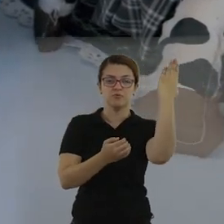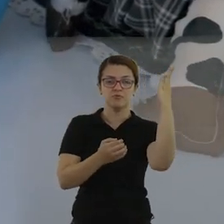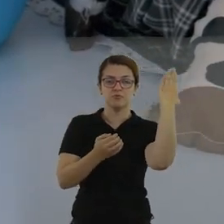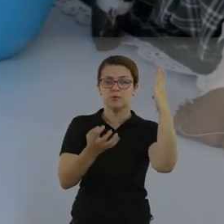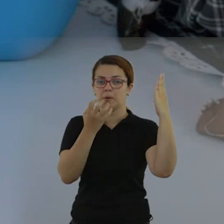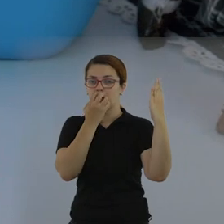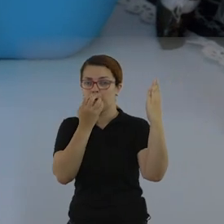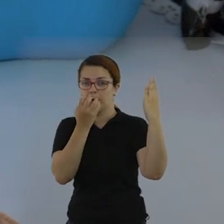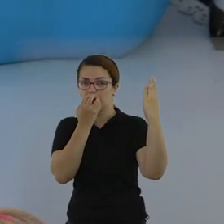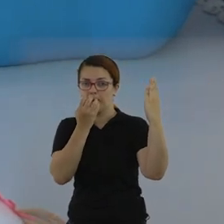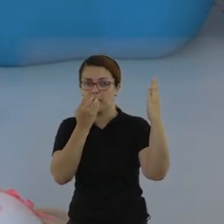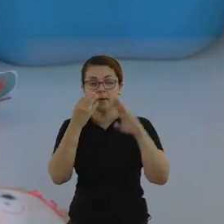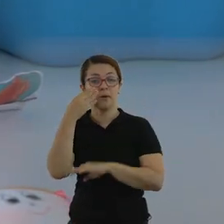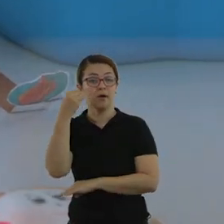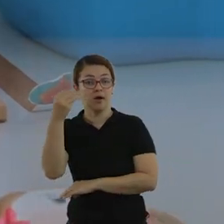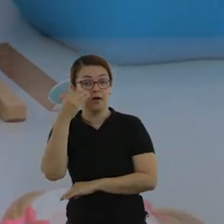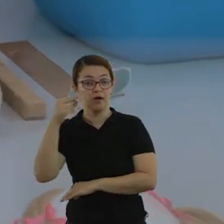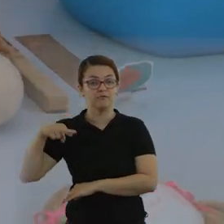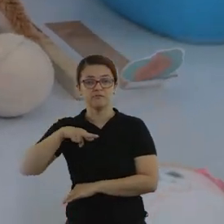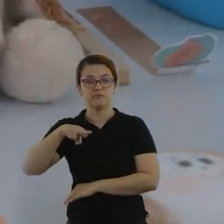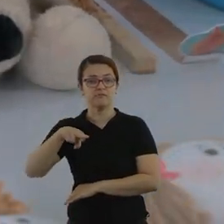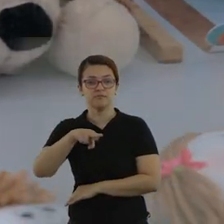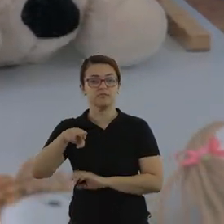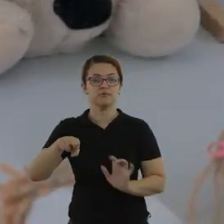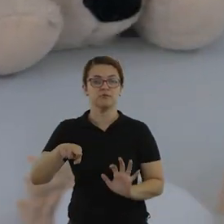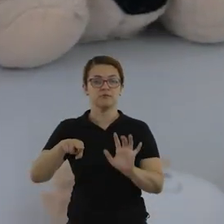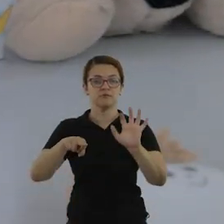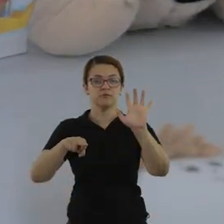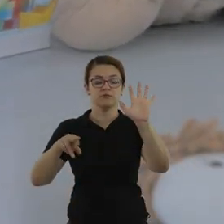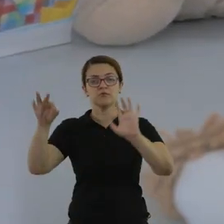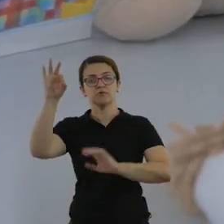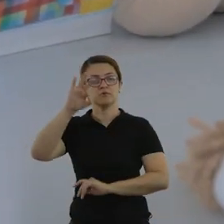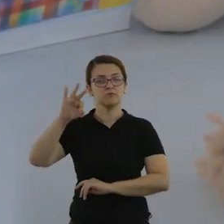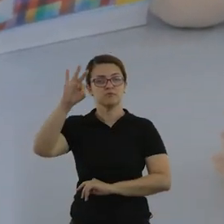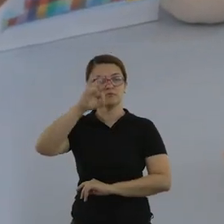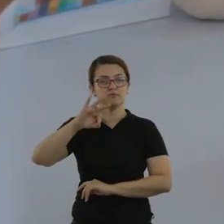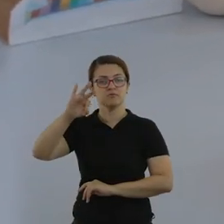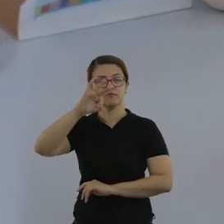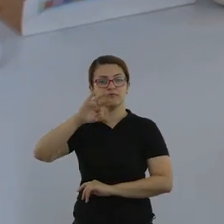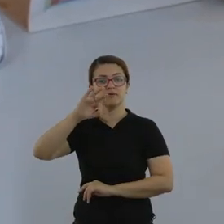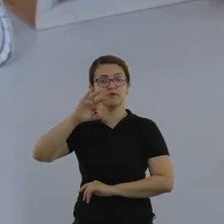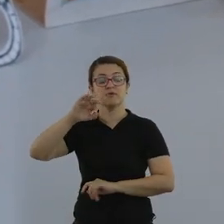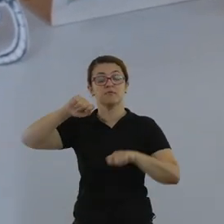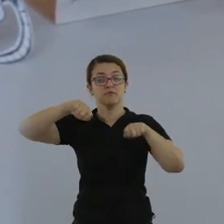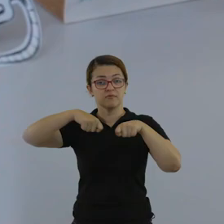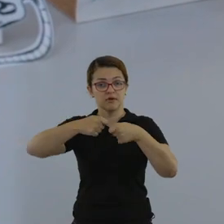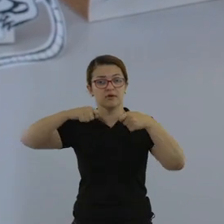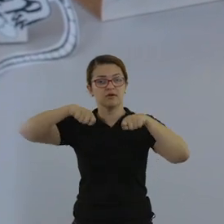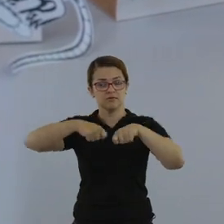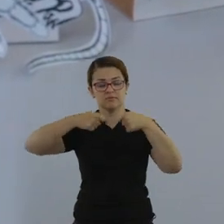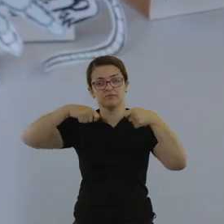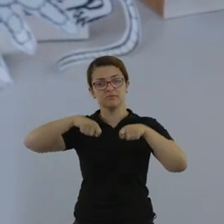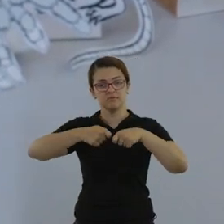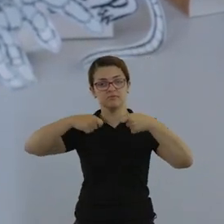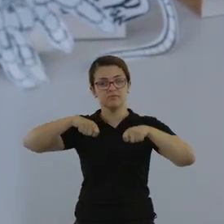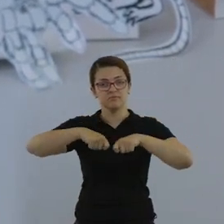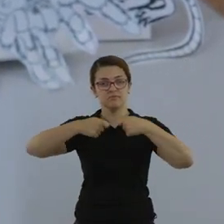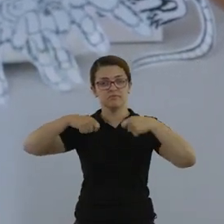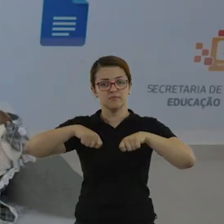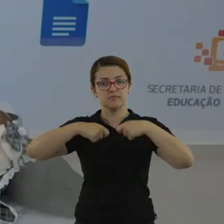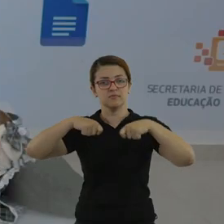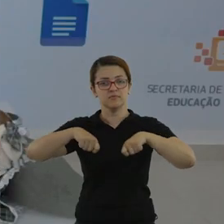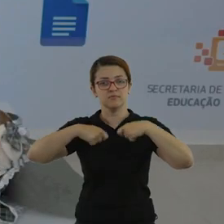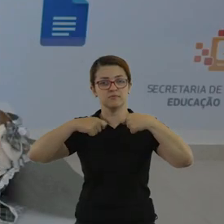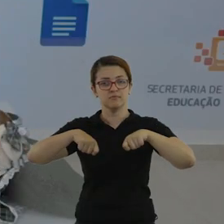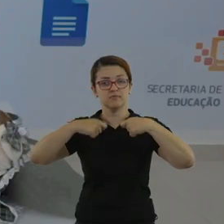o fogo no fogo, o fogo no fogo, pão, cachorro no gato, gato no rato, rato na aranha, aranha na mosca, a mosca na velha, a